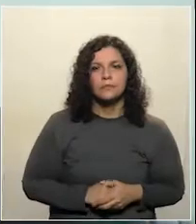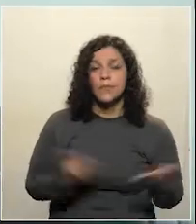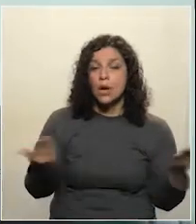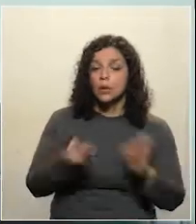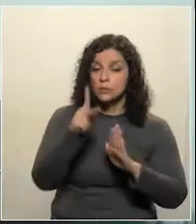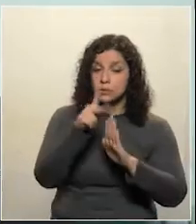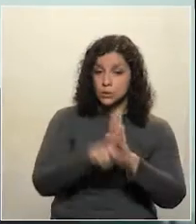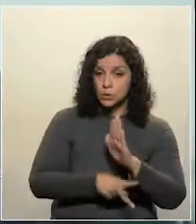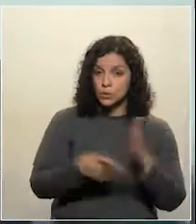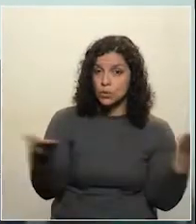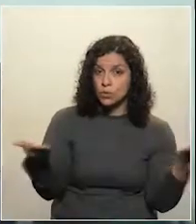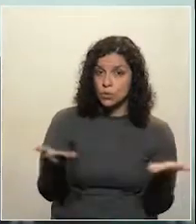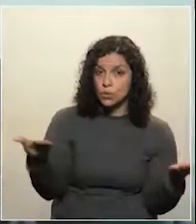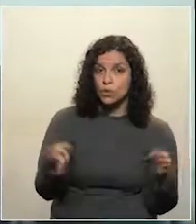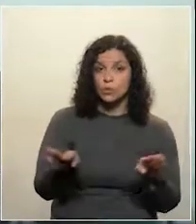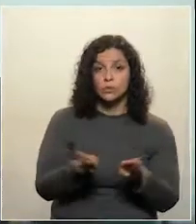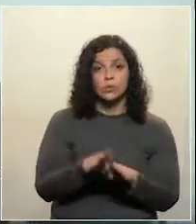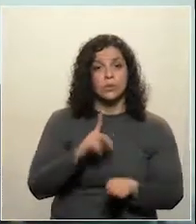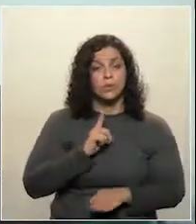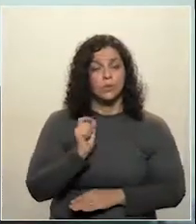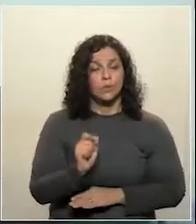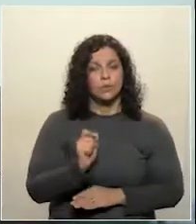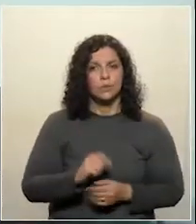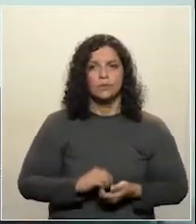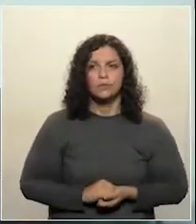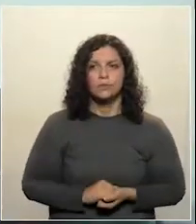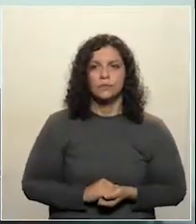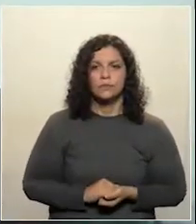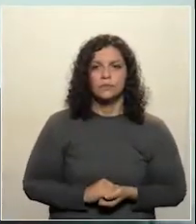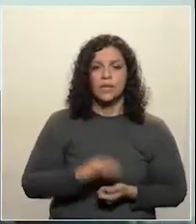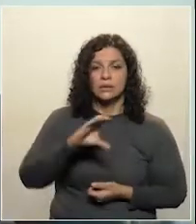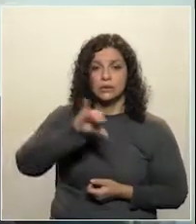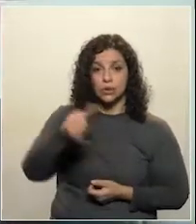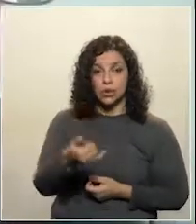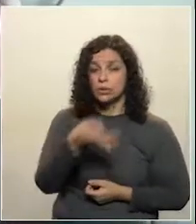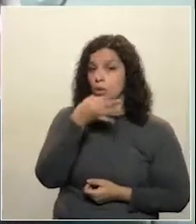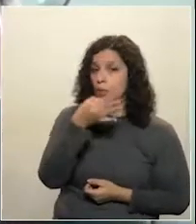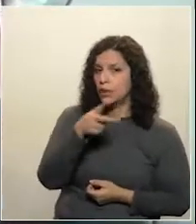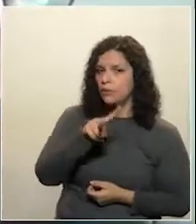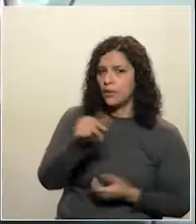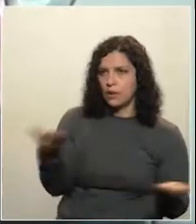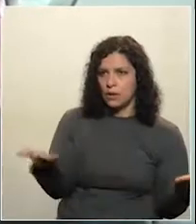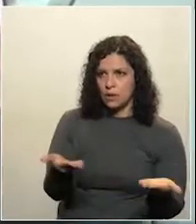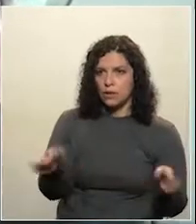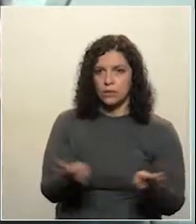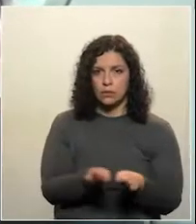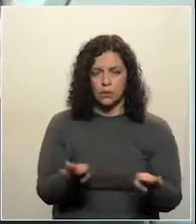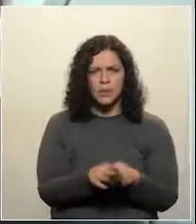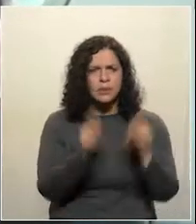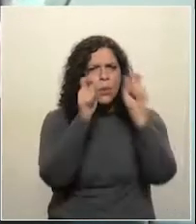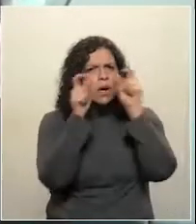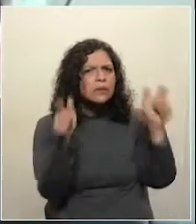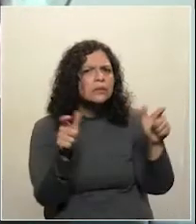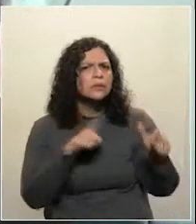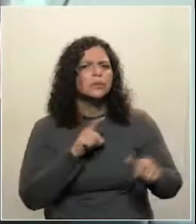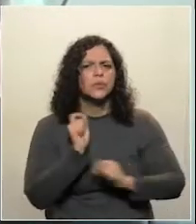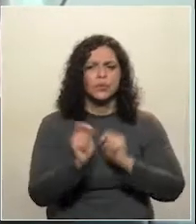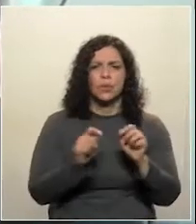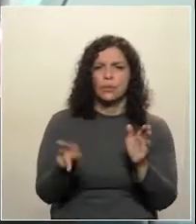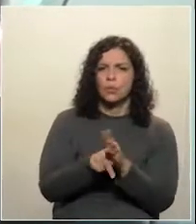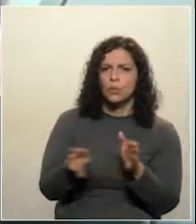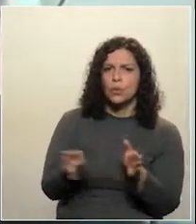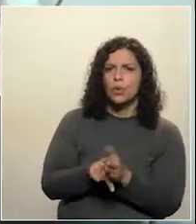Esse projeto está hoje para a CCJ dar o seu parecer, mas me chama a atenção, o PL07